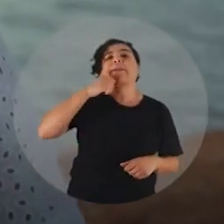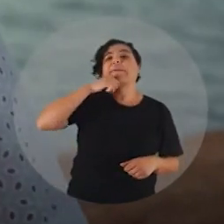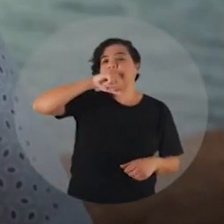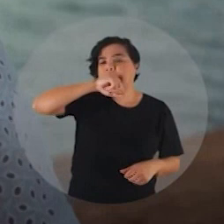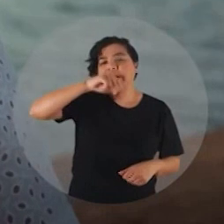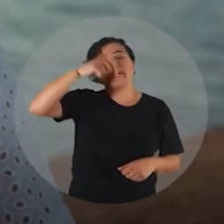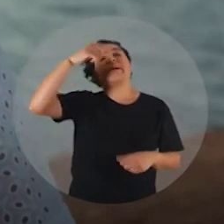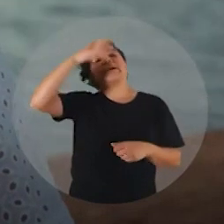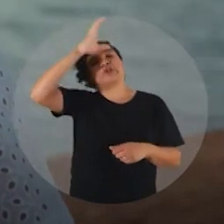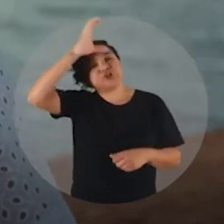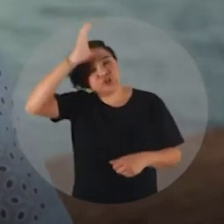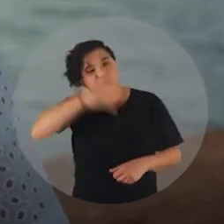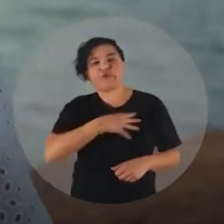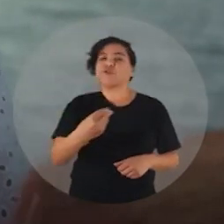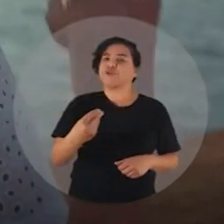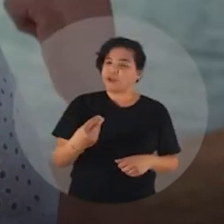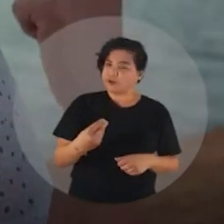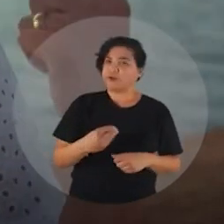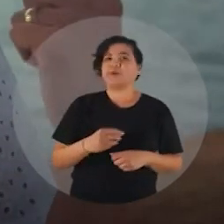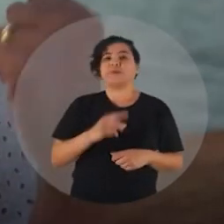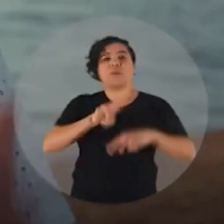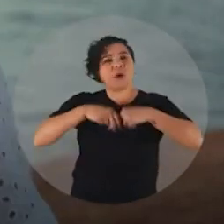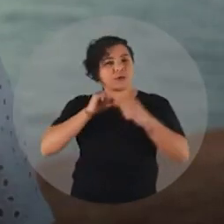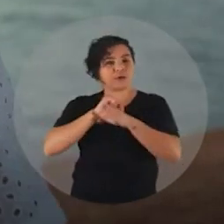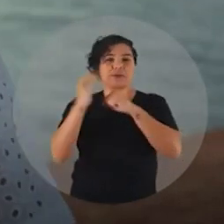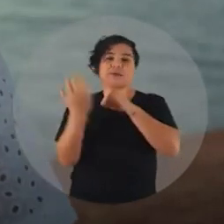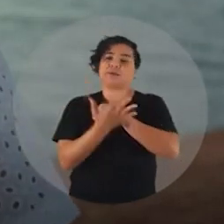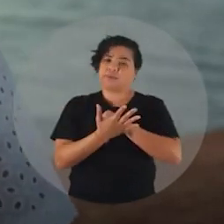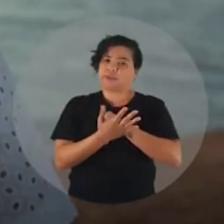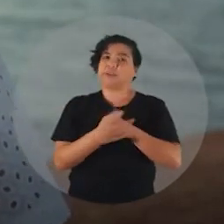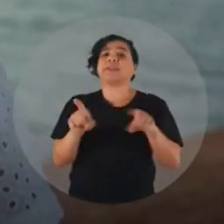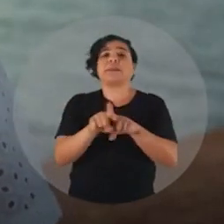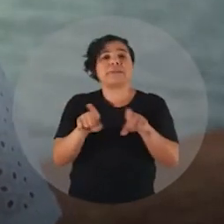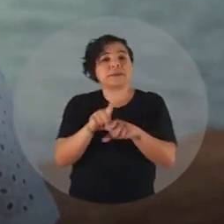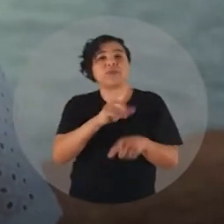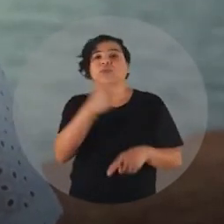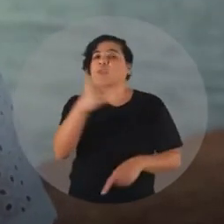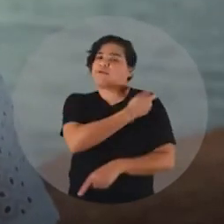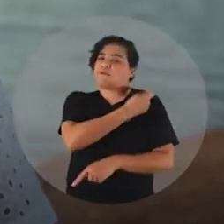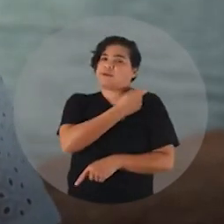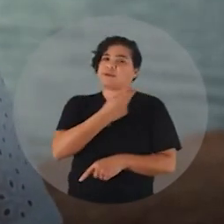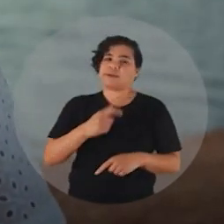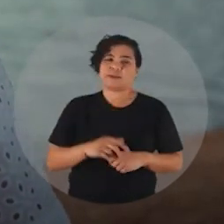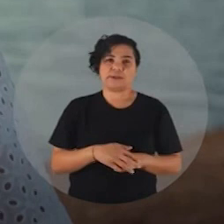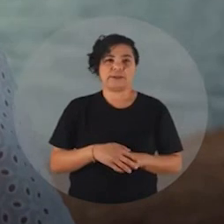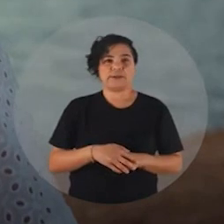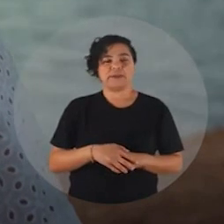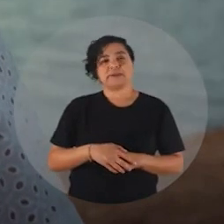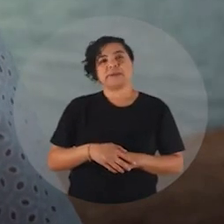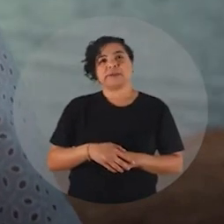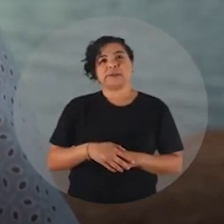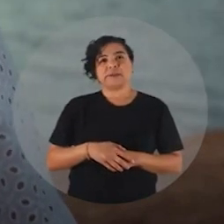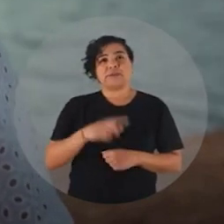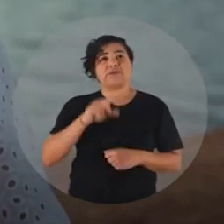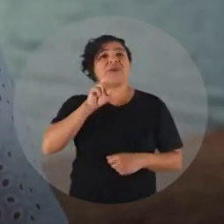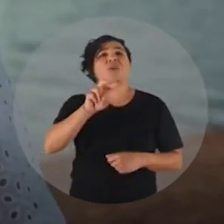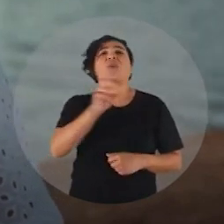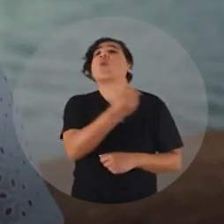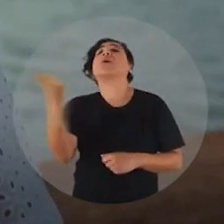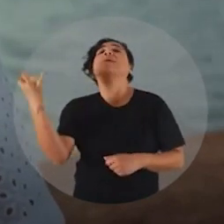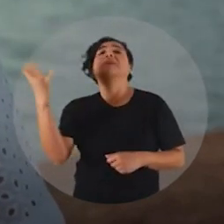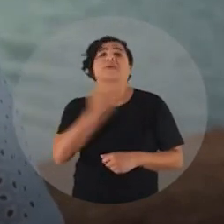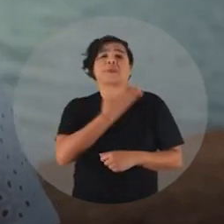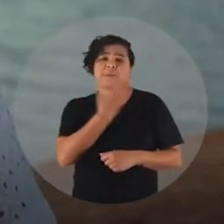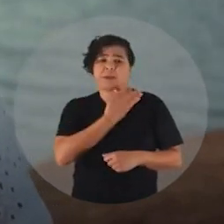pra Covid. Quando a vacina poderia ter sido comprada. Eu vi amigos